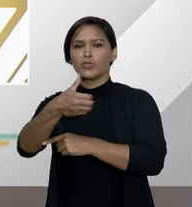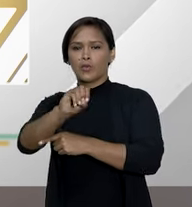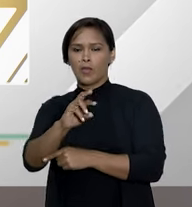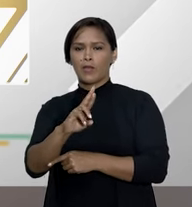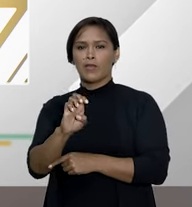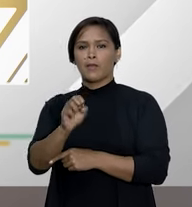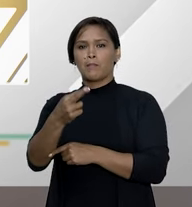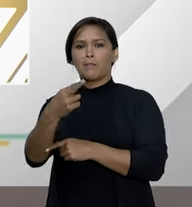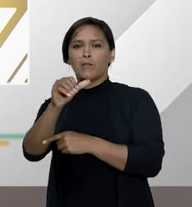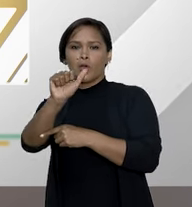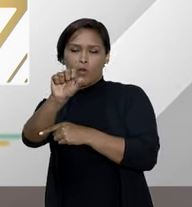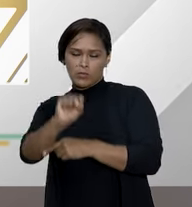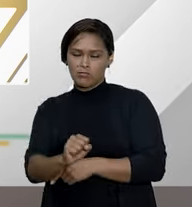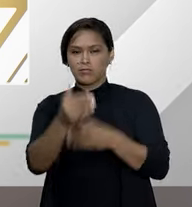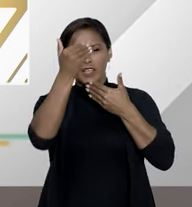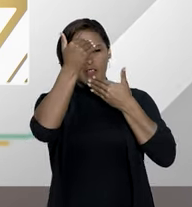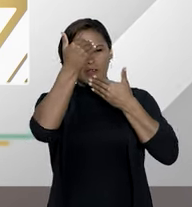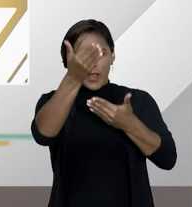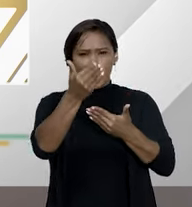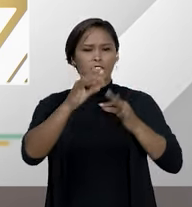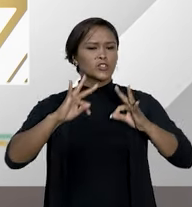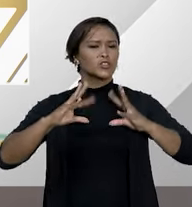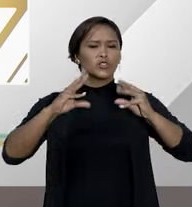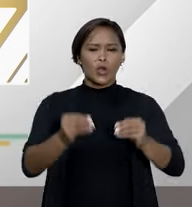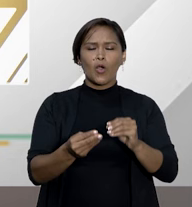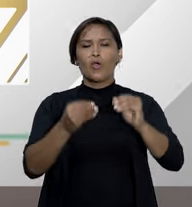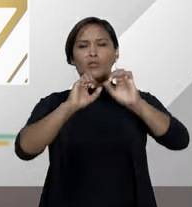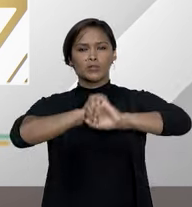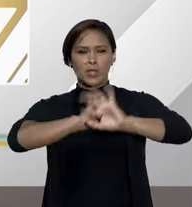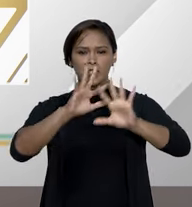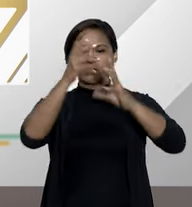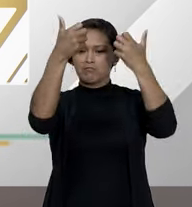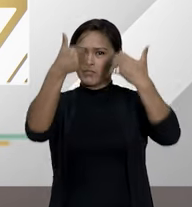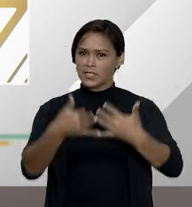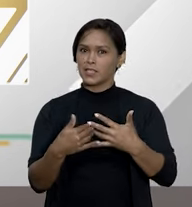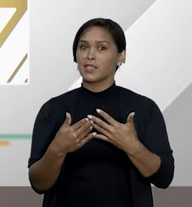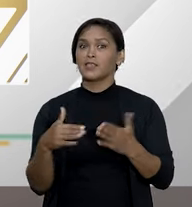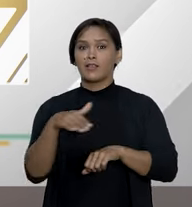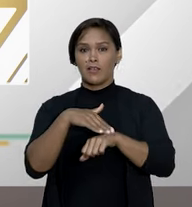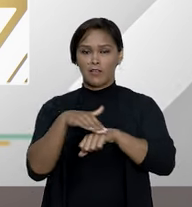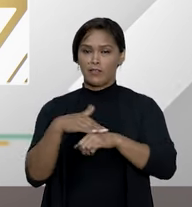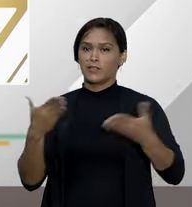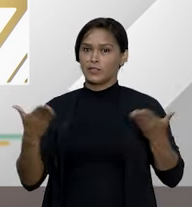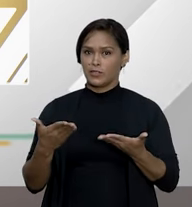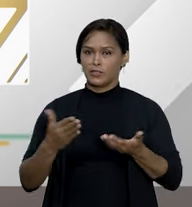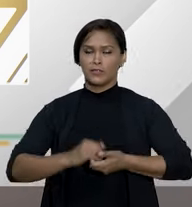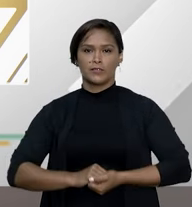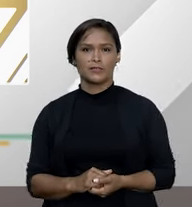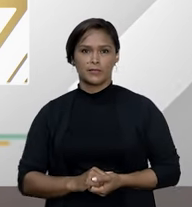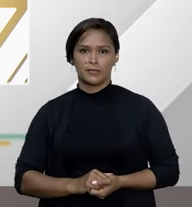Rebouças a quem eu agradeço todos os esclarecimentos na nossa conversa de hoje